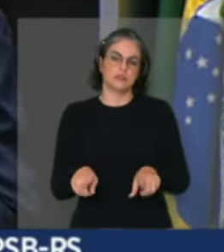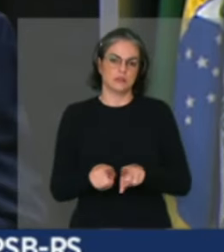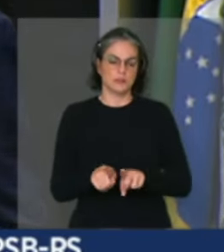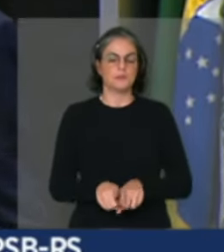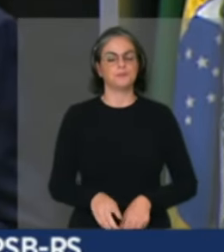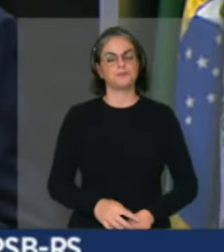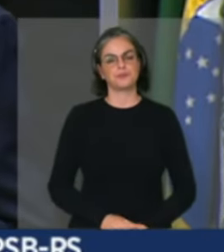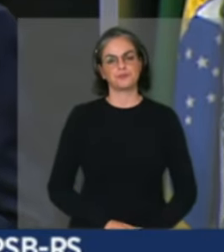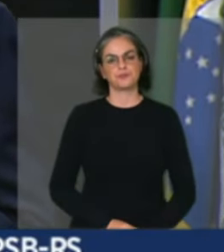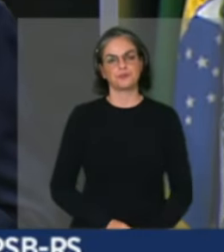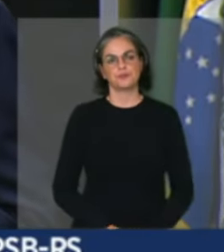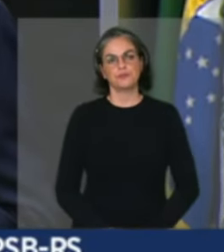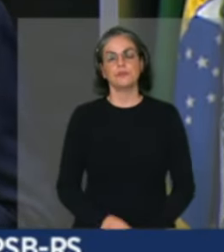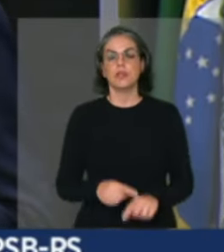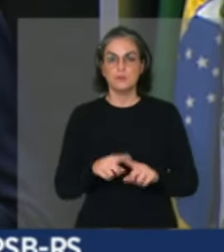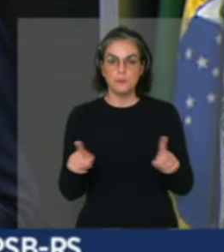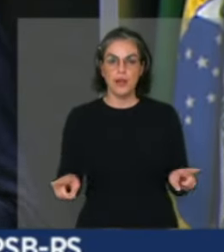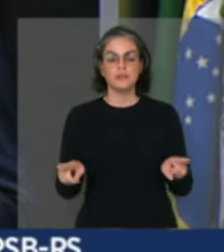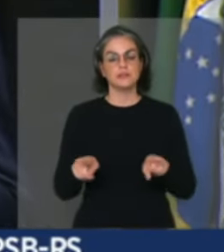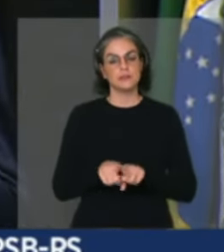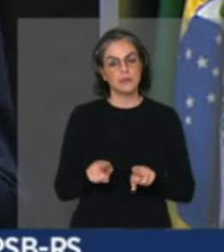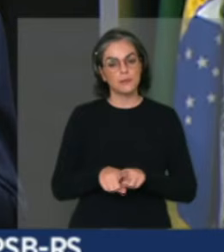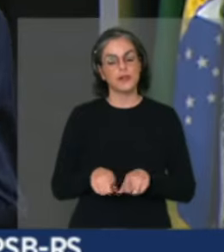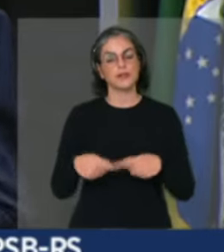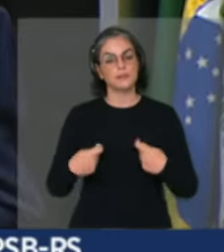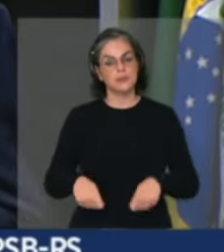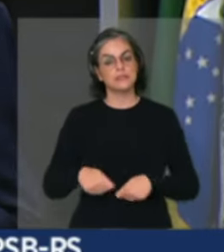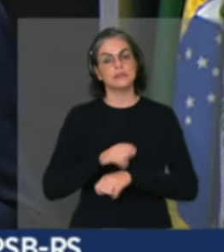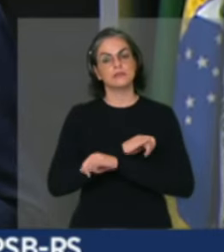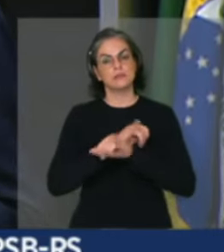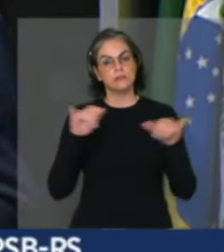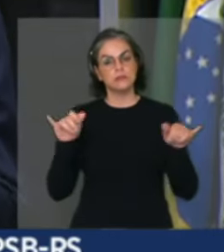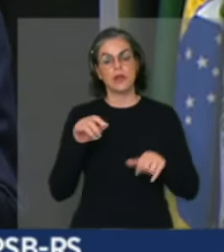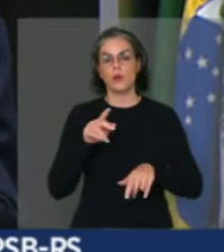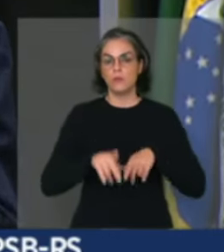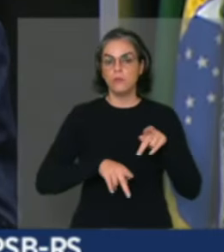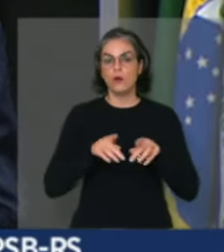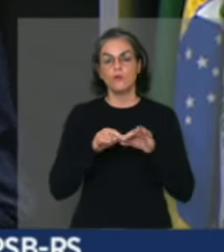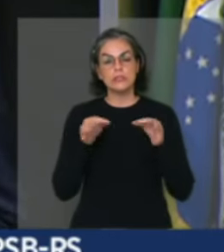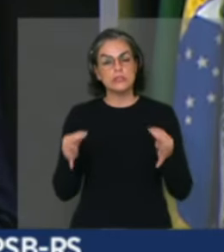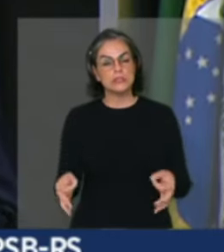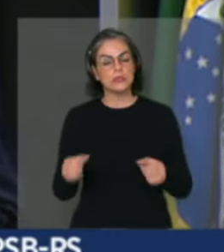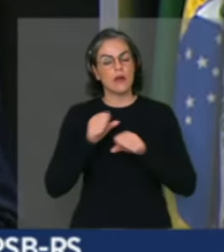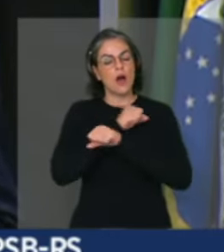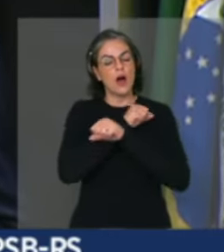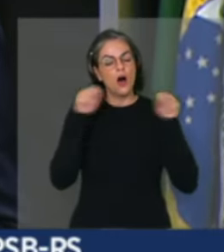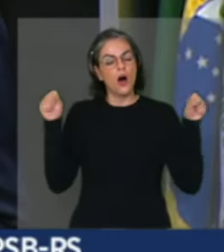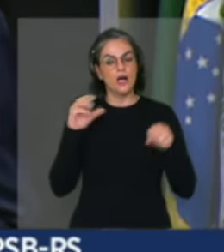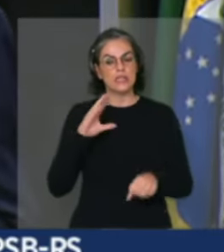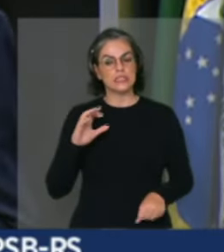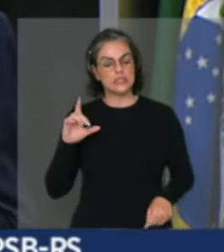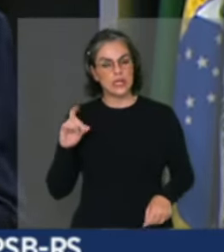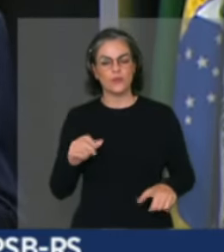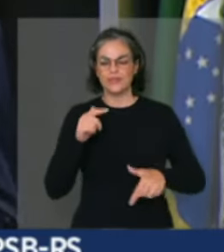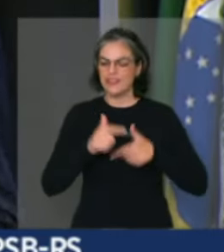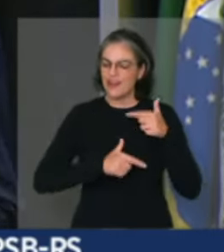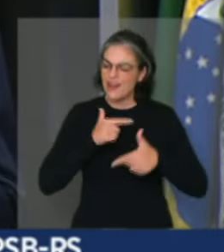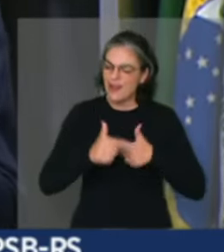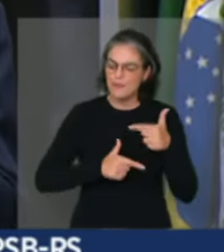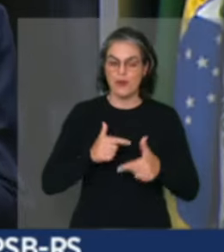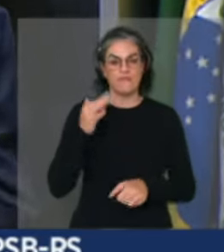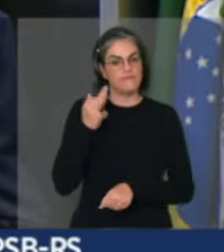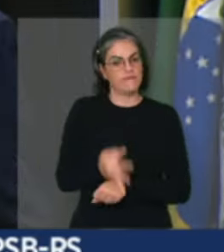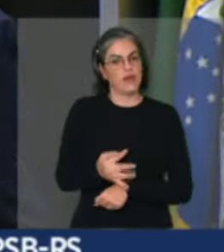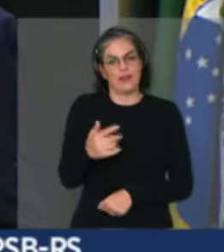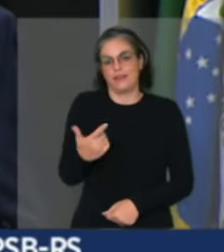precisamos também dizer a todos que essa gente simples, que levanta cedo, que trabalha muito, que não tem férias,